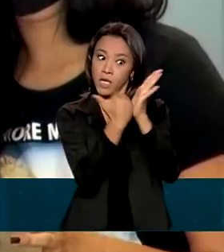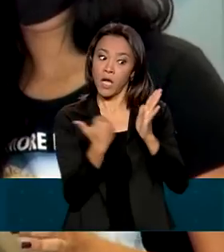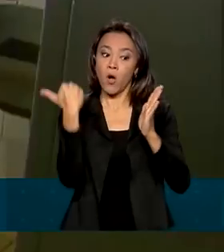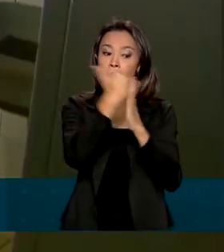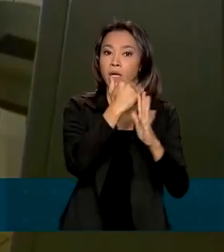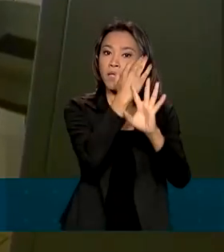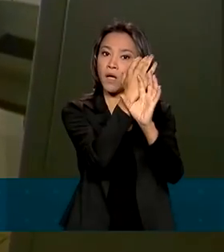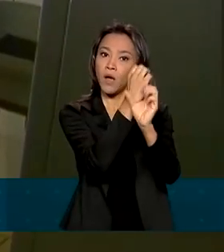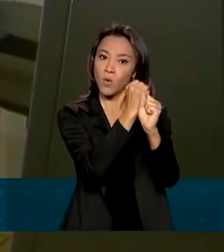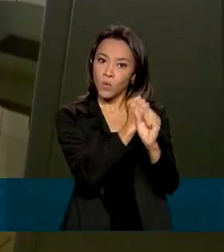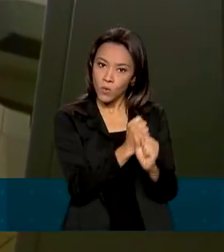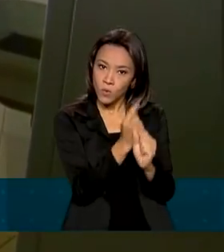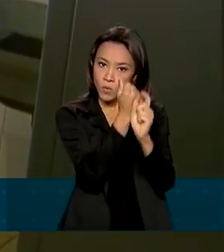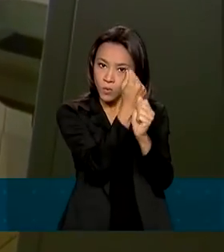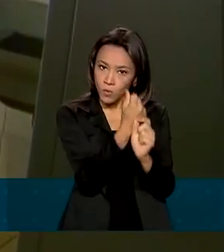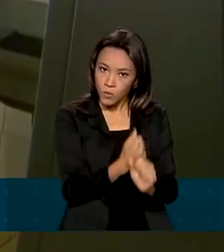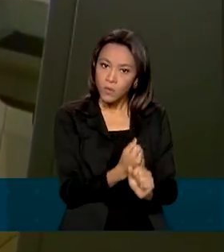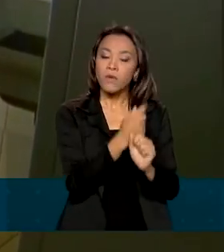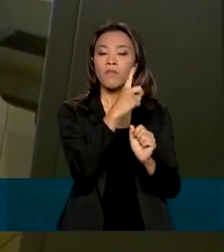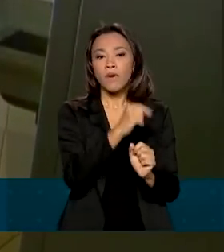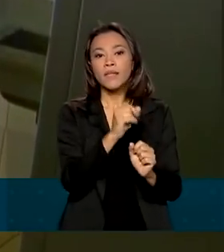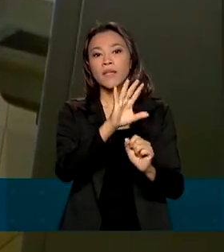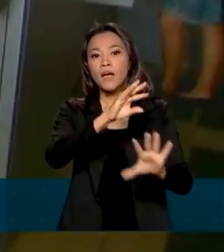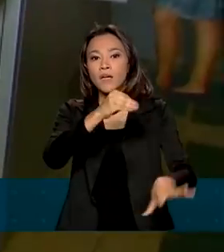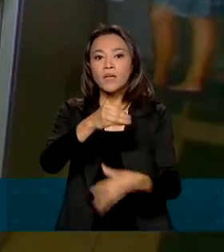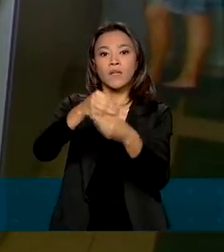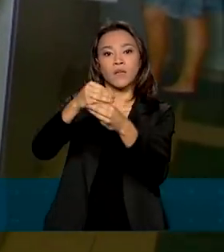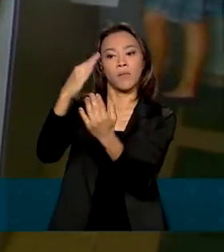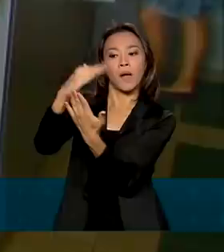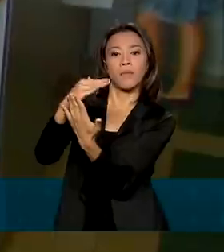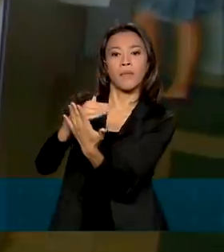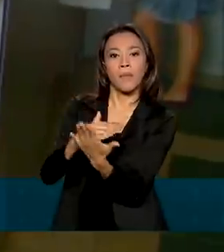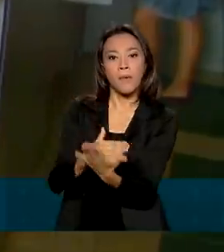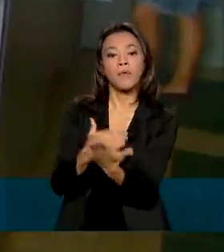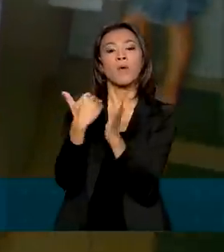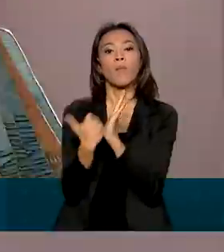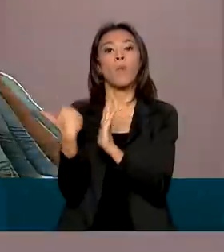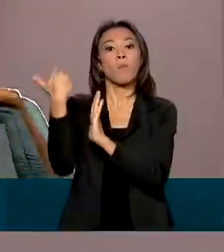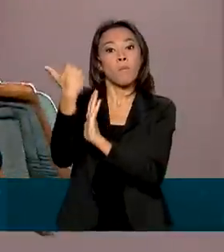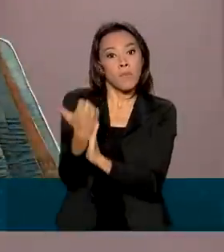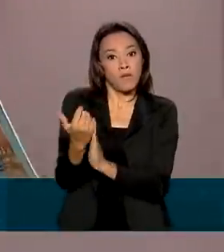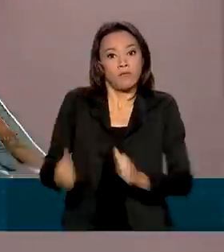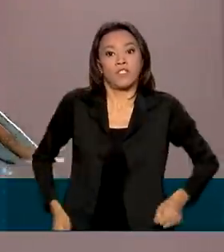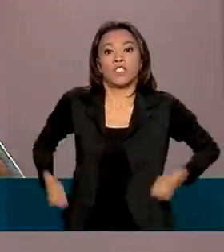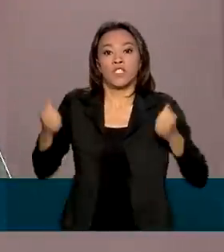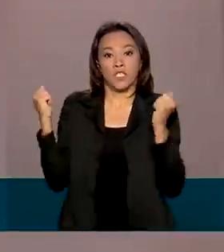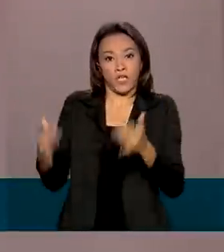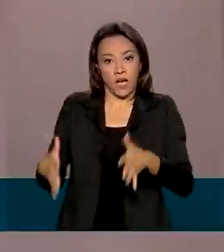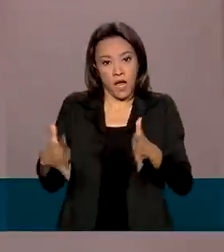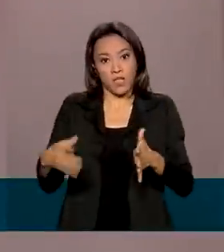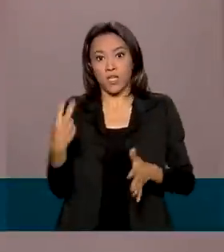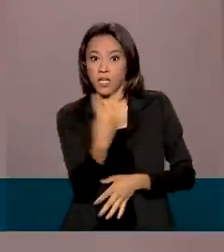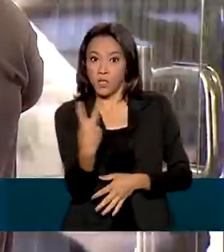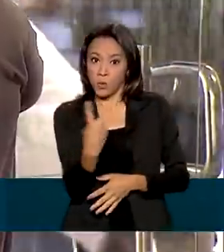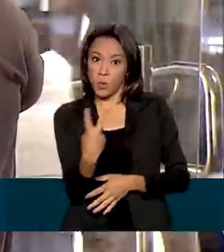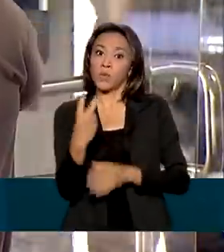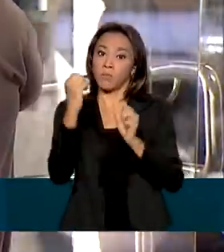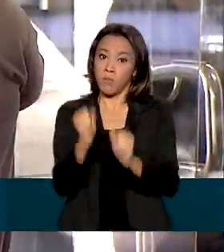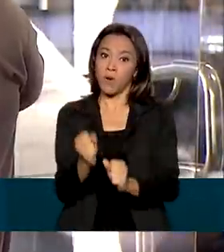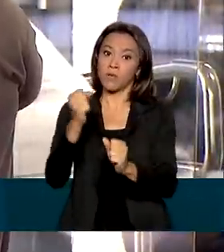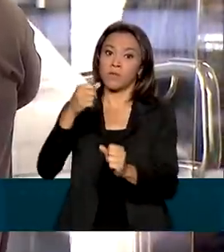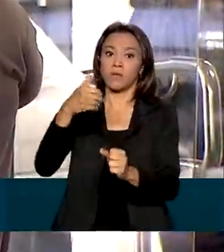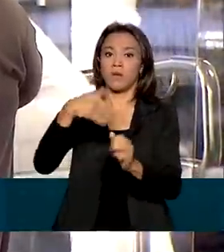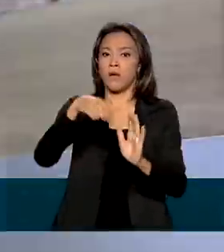paralelamente com as medidas que vão compensar os aumentos de gastos, de modo que as duas possam ser votadas pelo